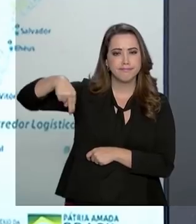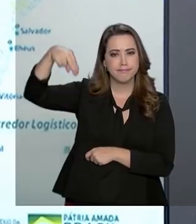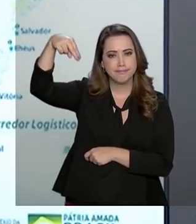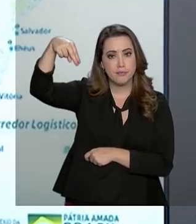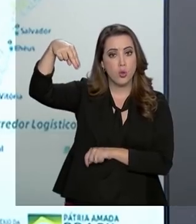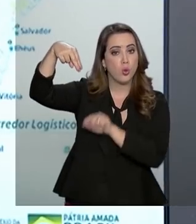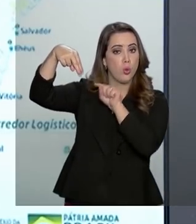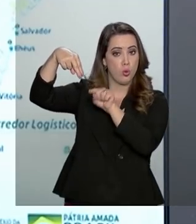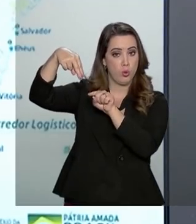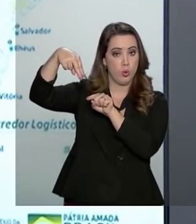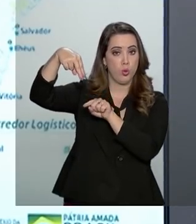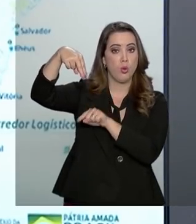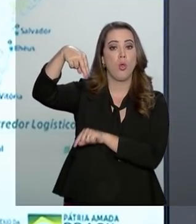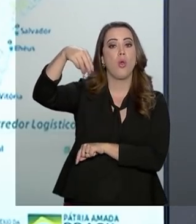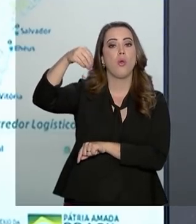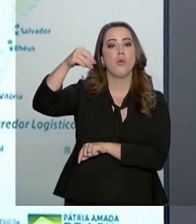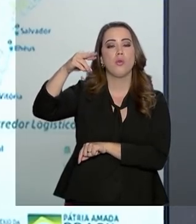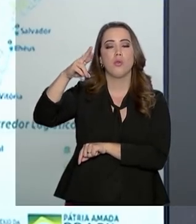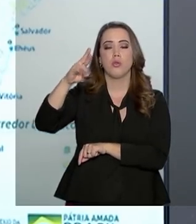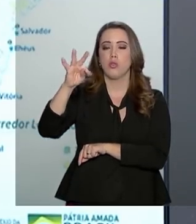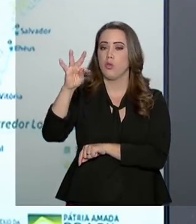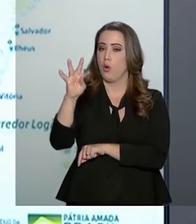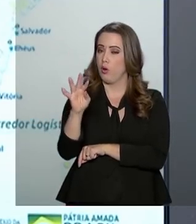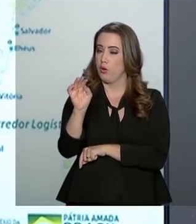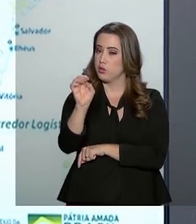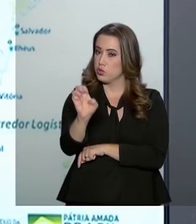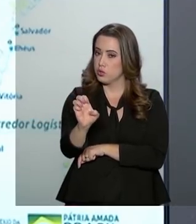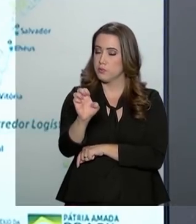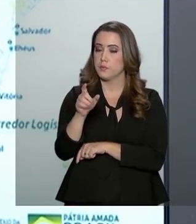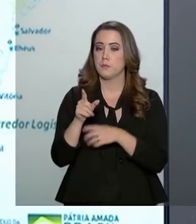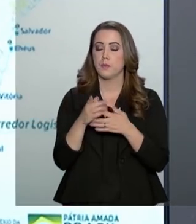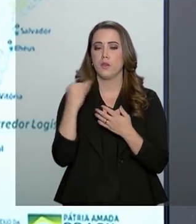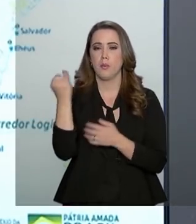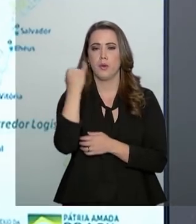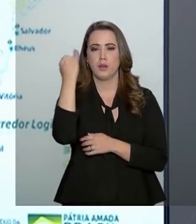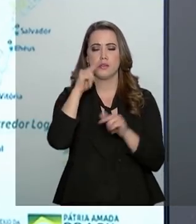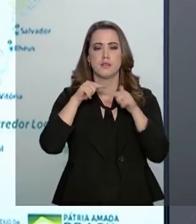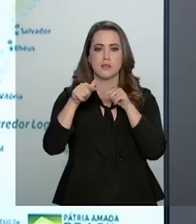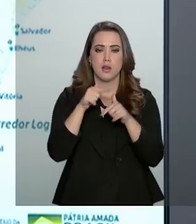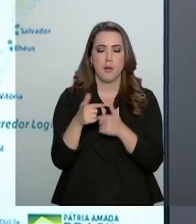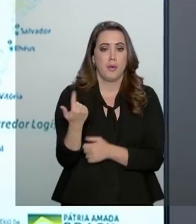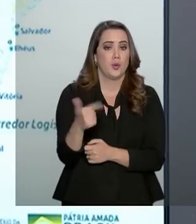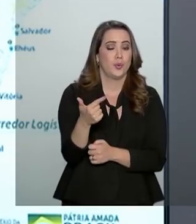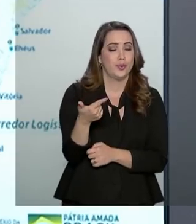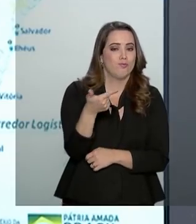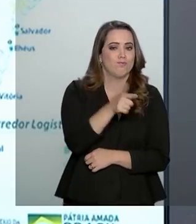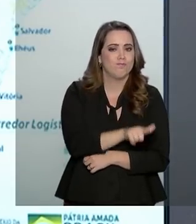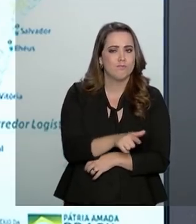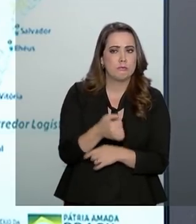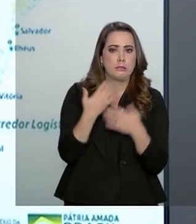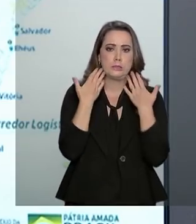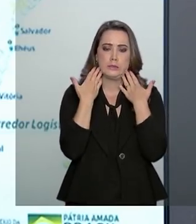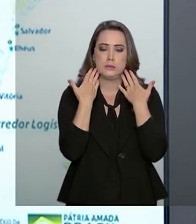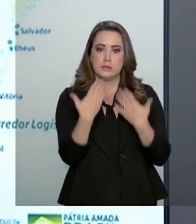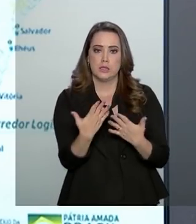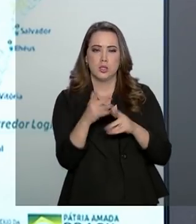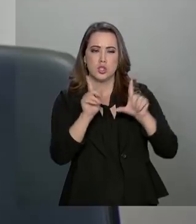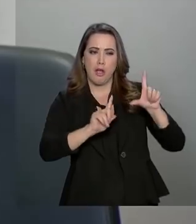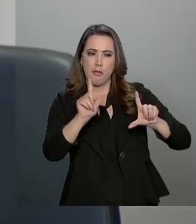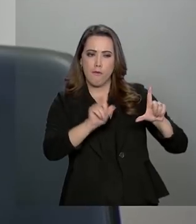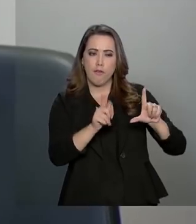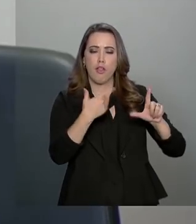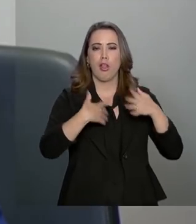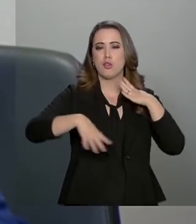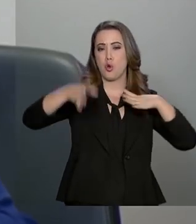portos lá da região norte. E a importância dessa operação, para que a gente não tenha de novo aquelas imagens na televisão de